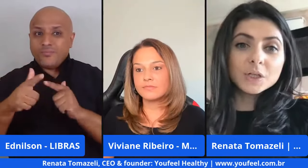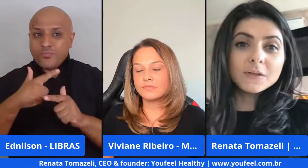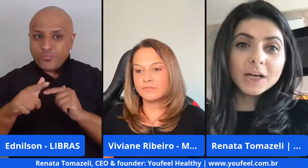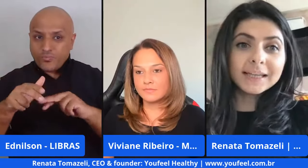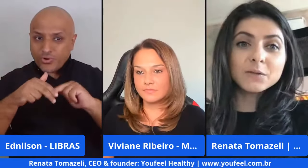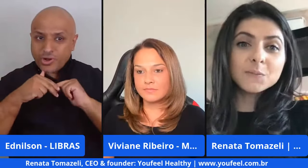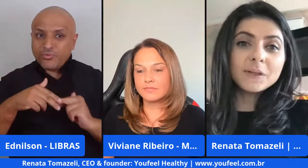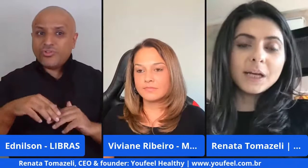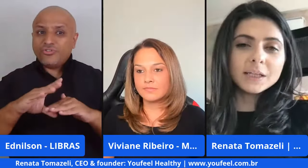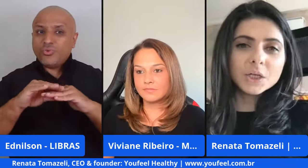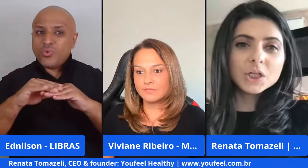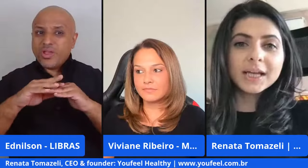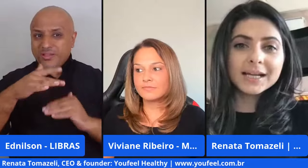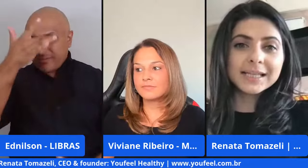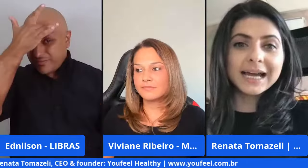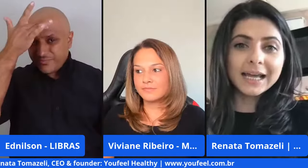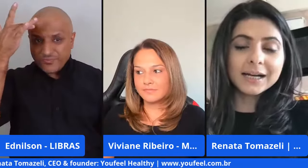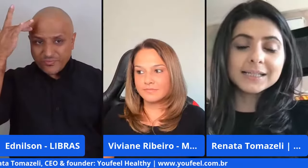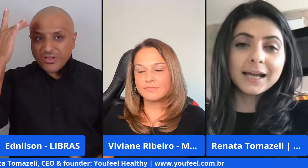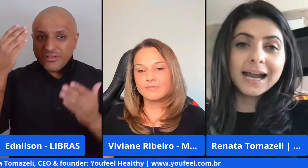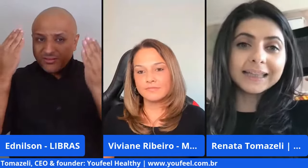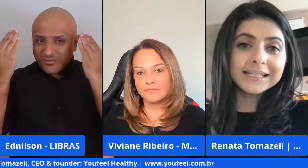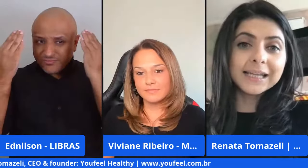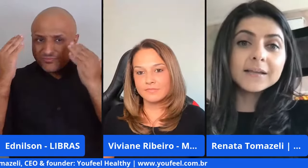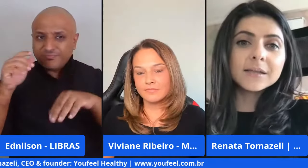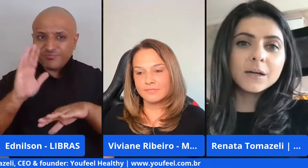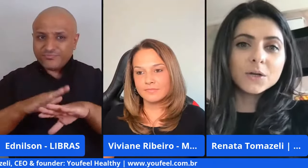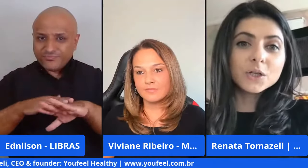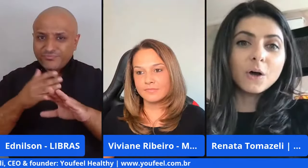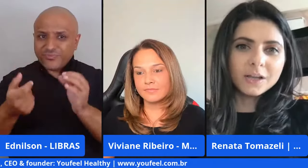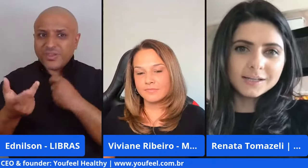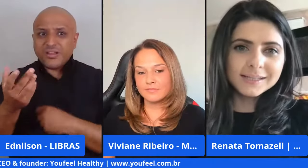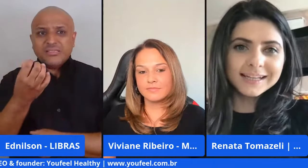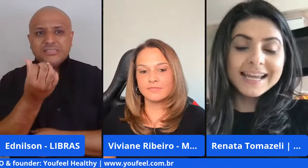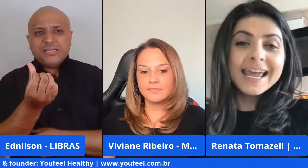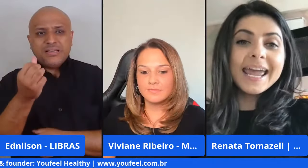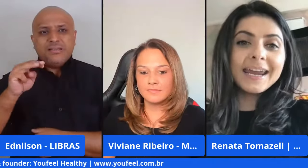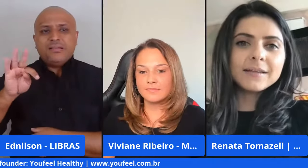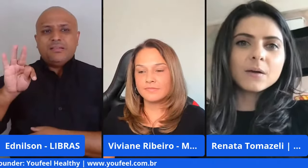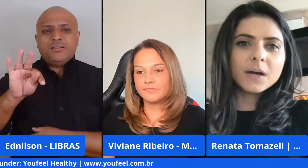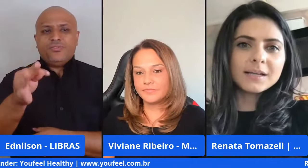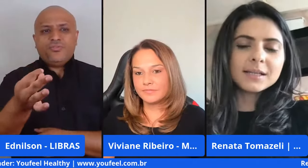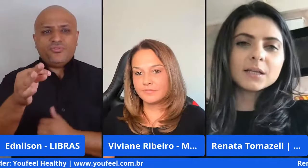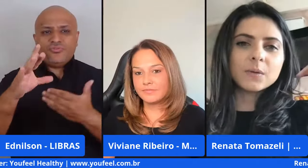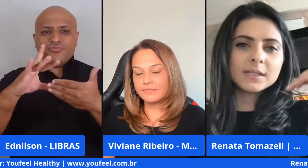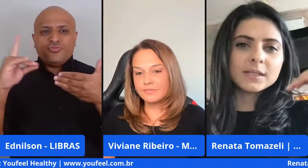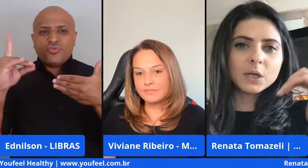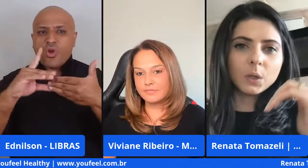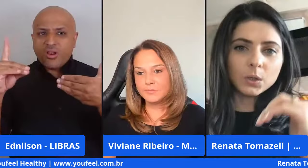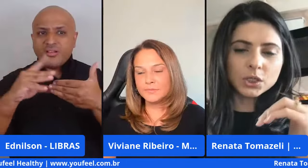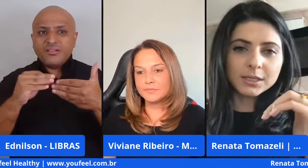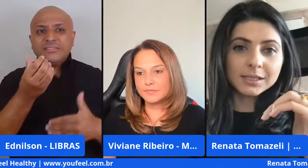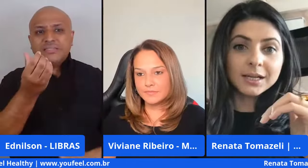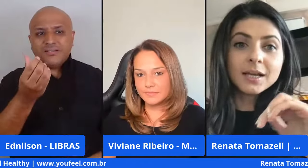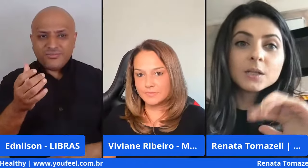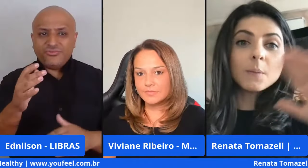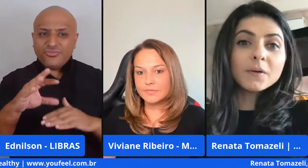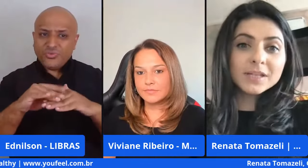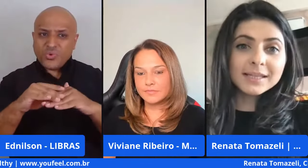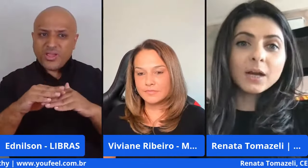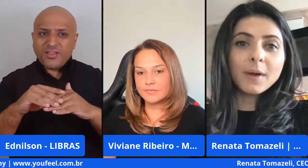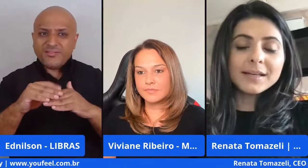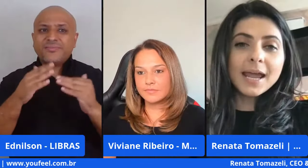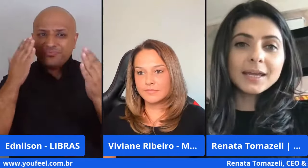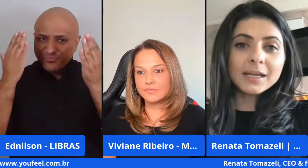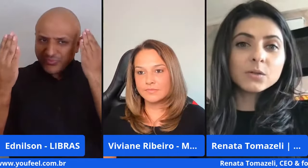tem uma estimativa de que até 2030 a gente chegue a gastar até 6 trilhões de dólares em decorrência das doenças psicológicas só